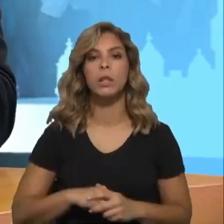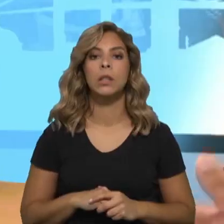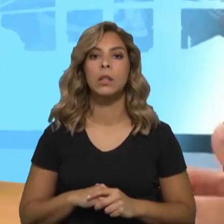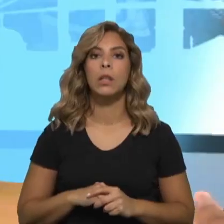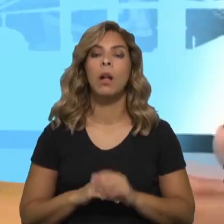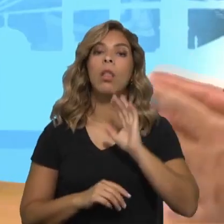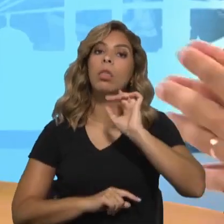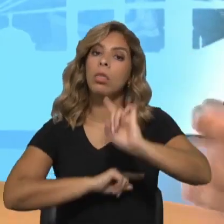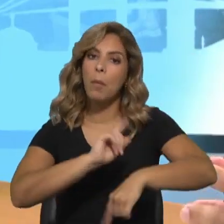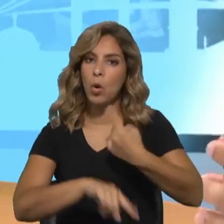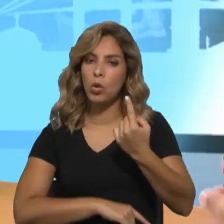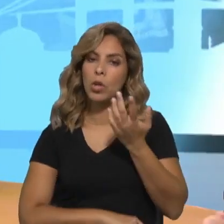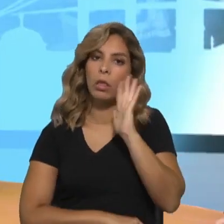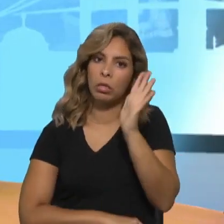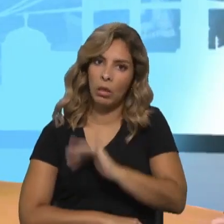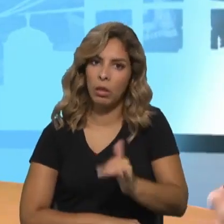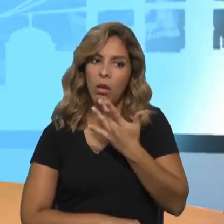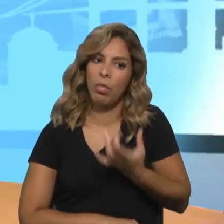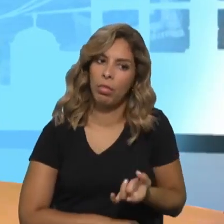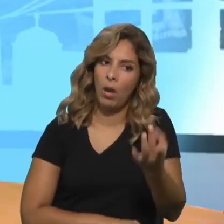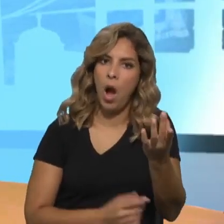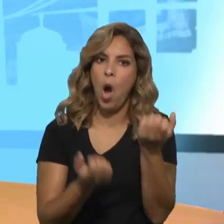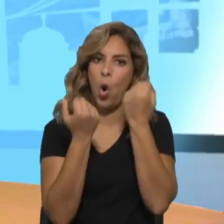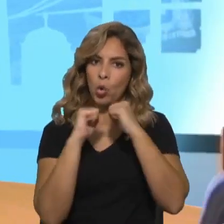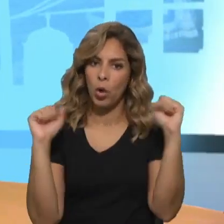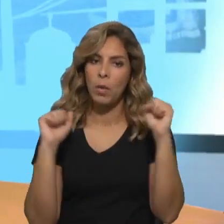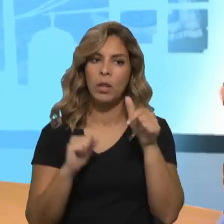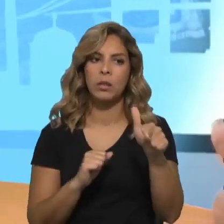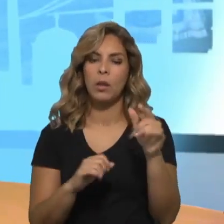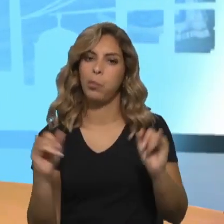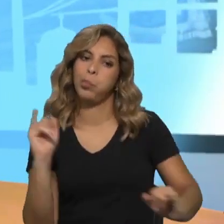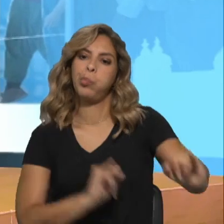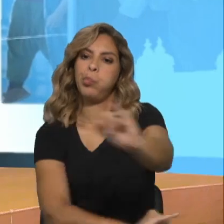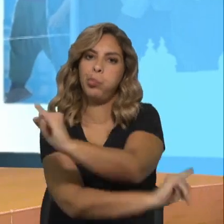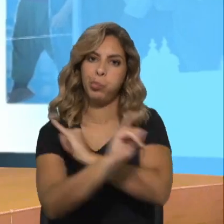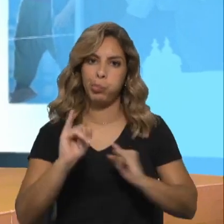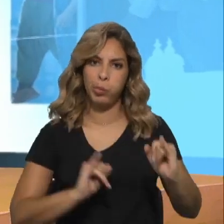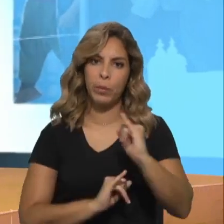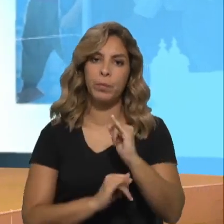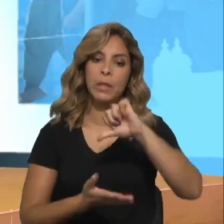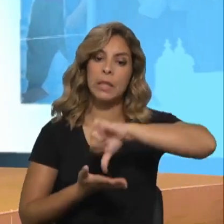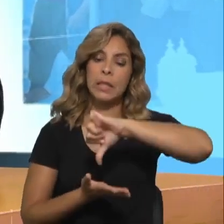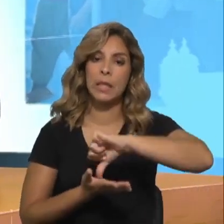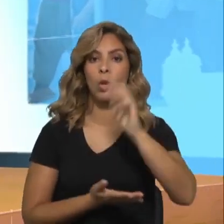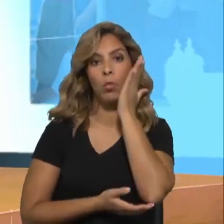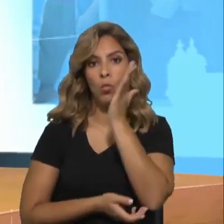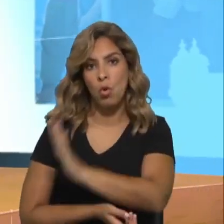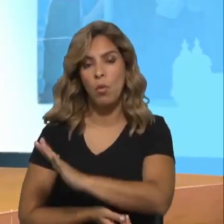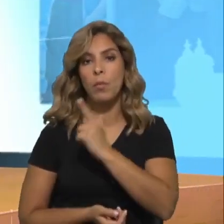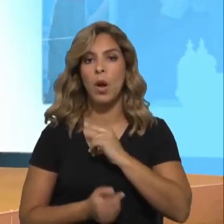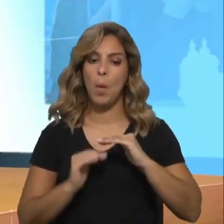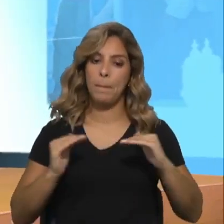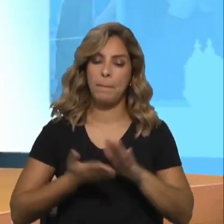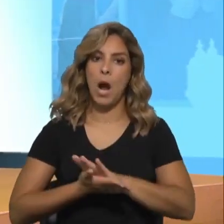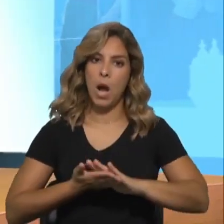vamos procurando autonomizar as pessoas. Portanto, a ideia é que haja uma certa rotação nos centros de acolhimento. O centro de acolhimento é a primeira etapa. Depois as pessoas são